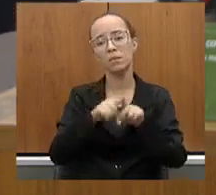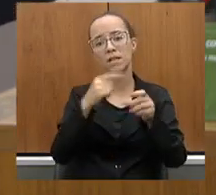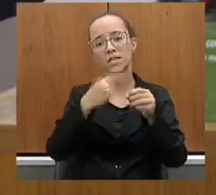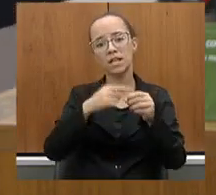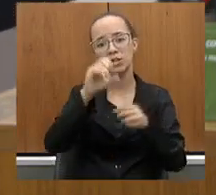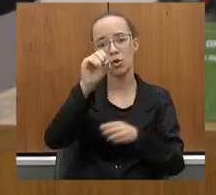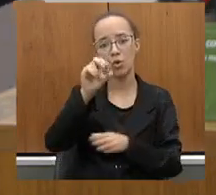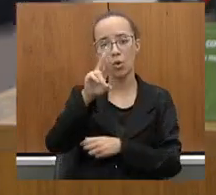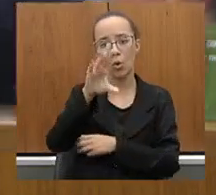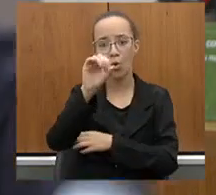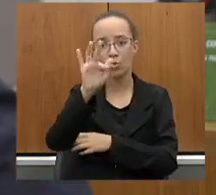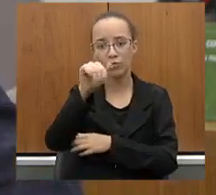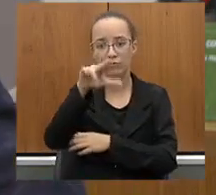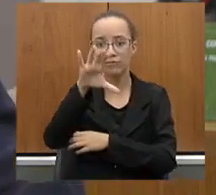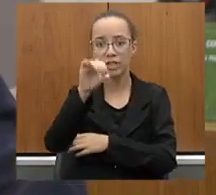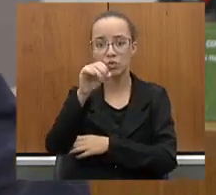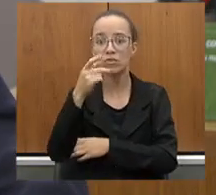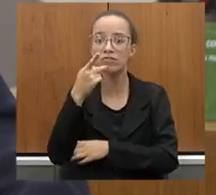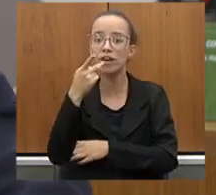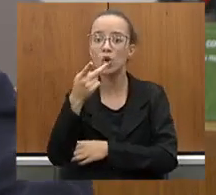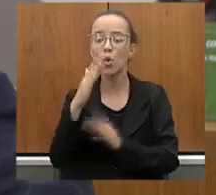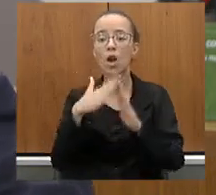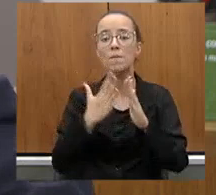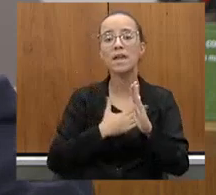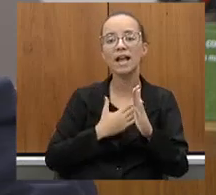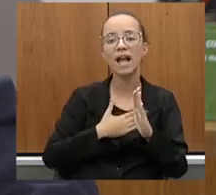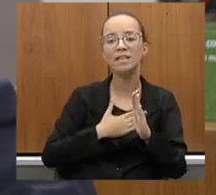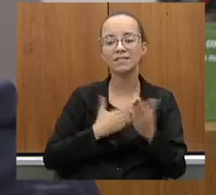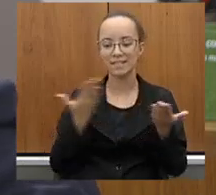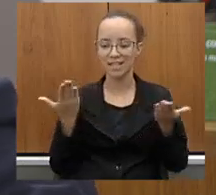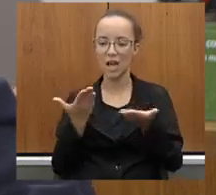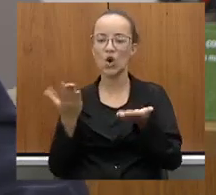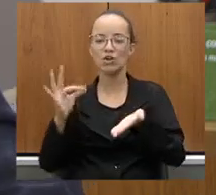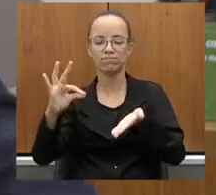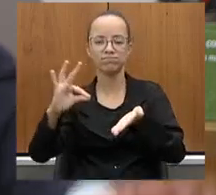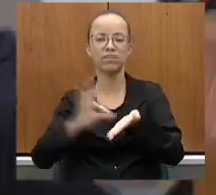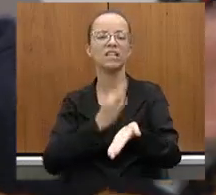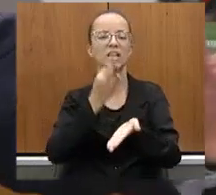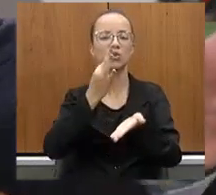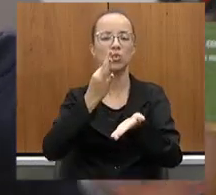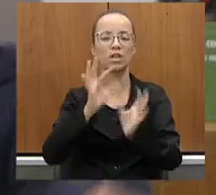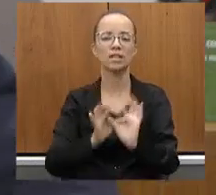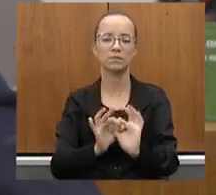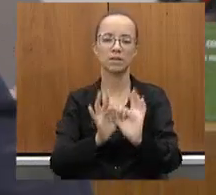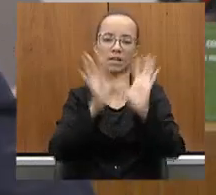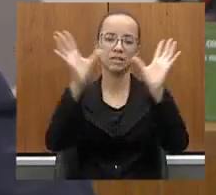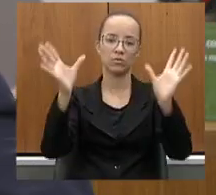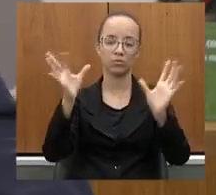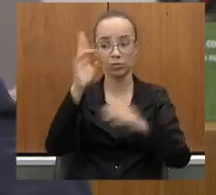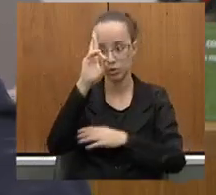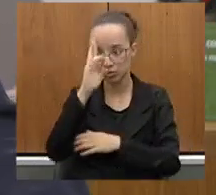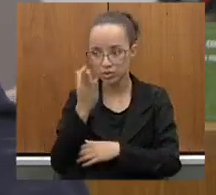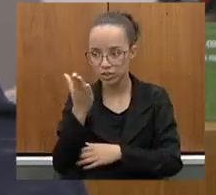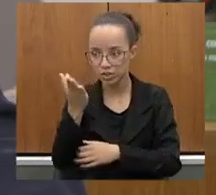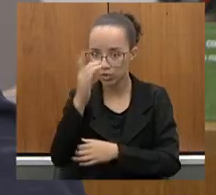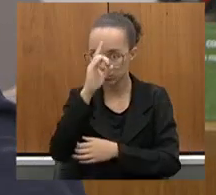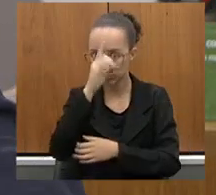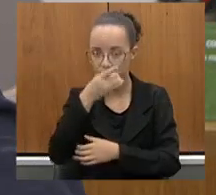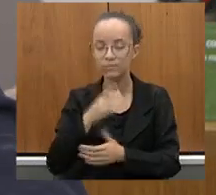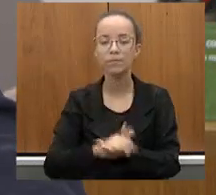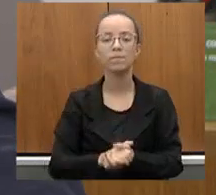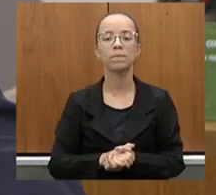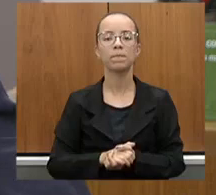na minha casa, que ia priorizar. E cumpriu agora com a assinatura da concessão, conforme V. Exª determinou.